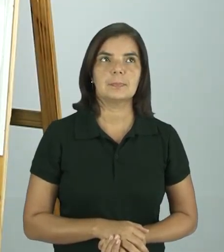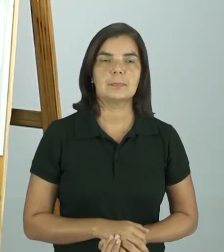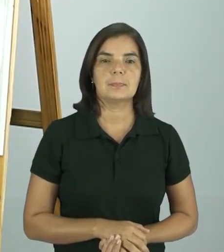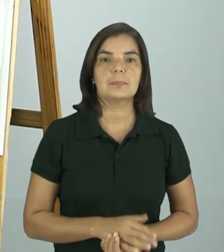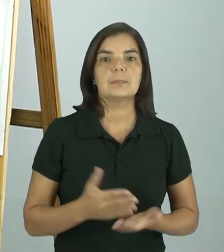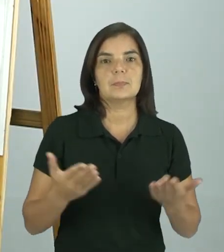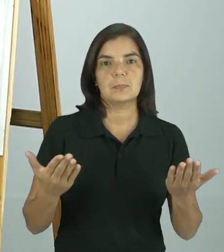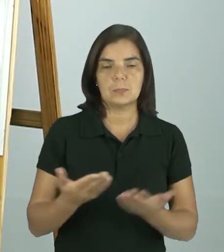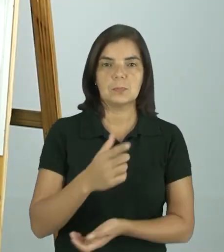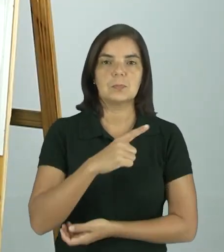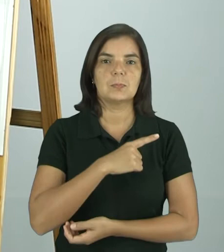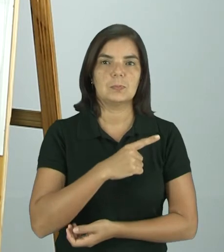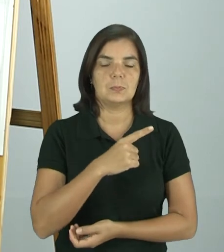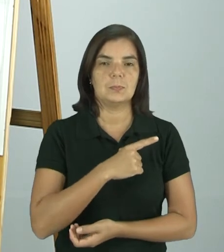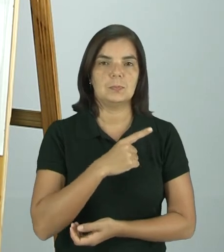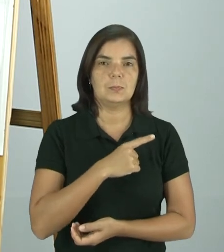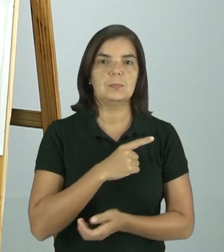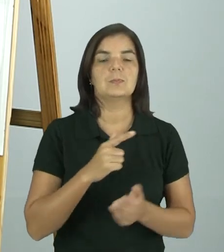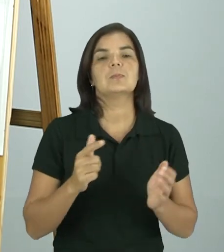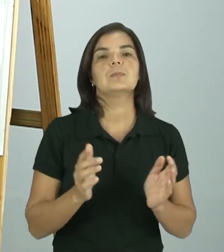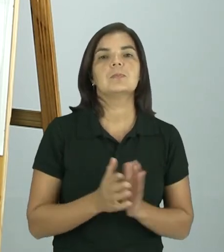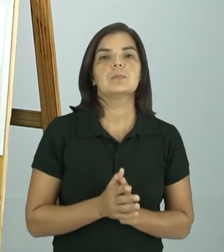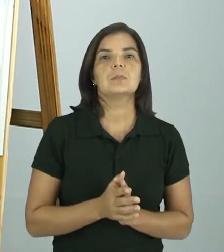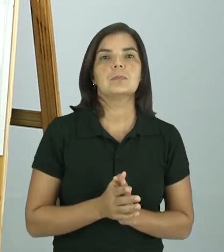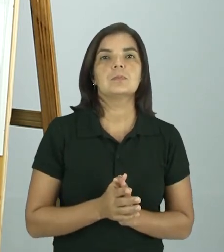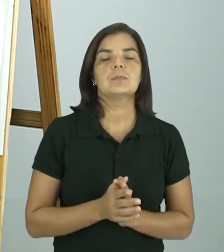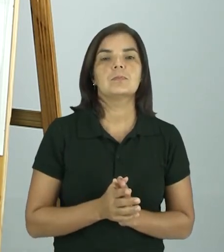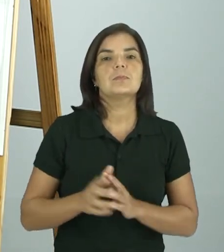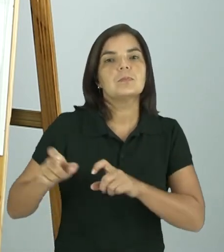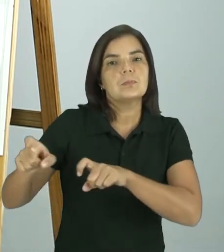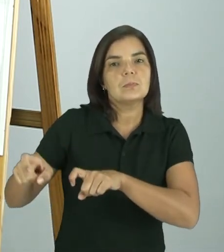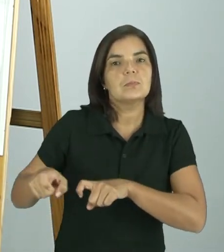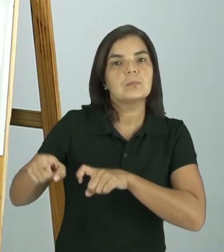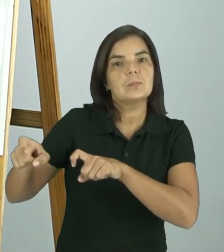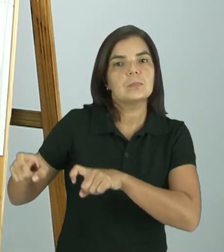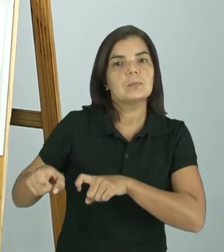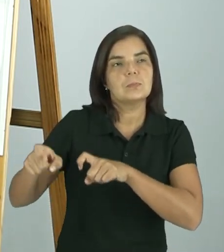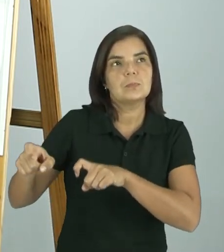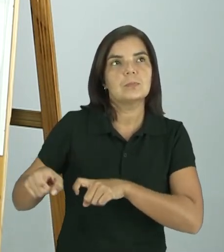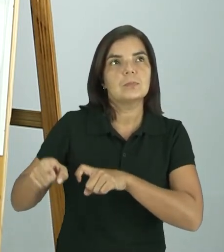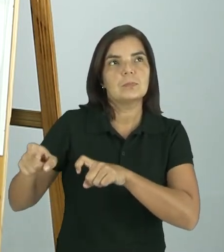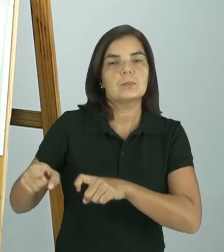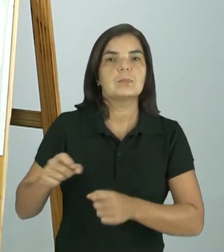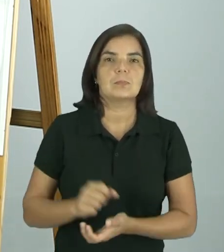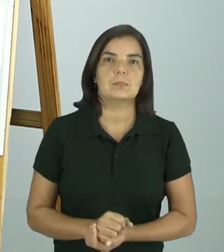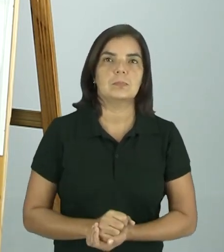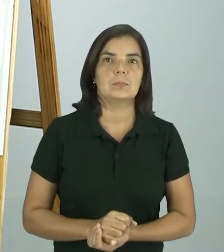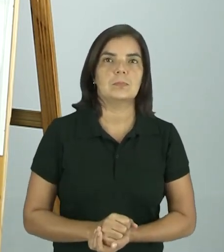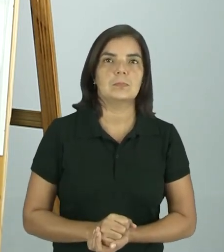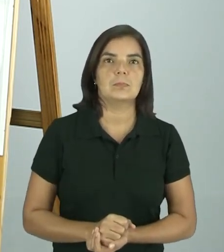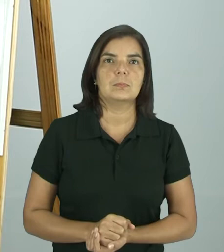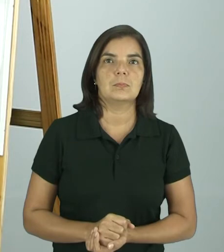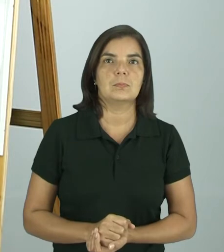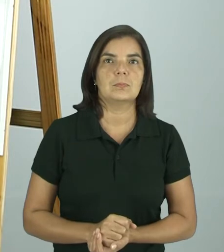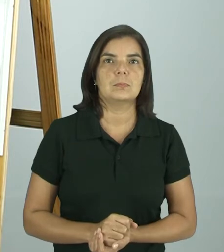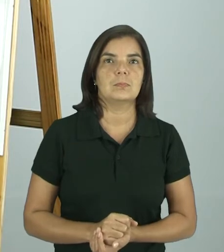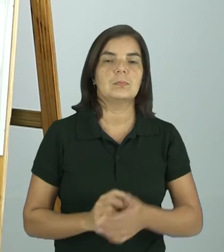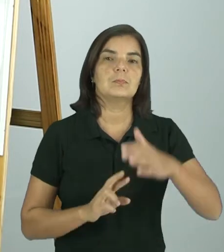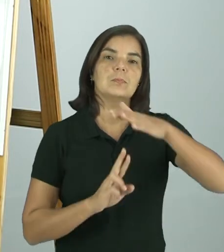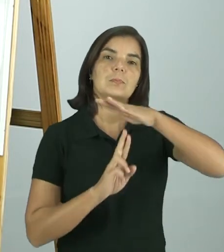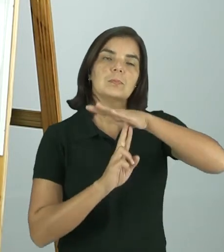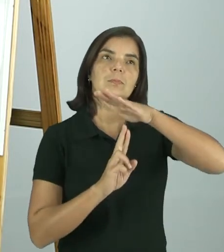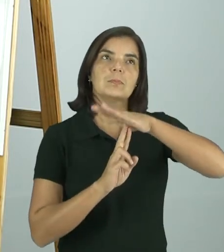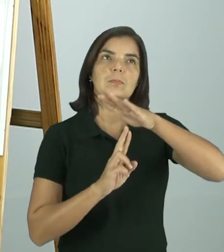Aqui eu tenho um cartaz de Campos de Mourão, no estado do Paraná. É a Praça